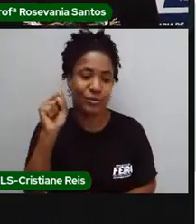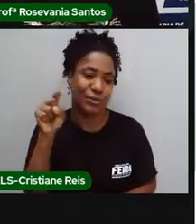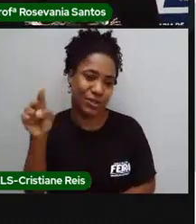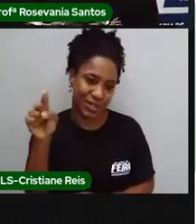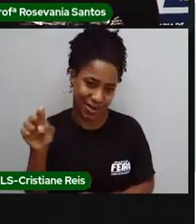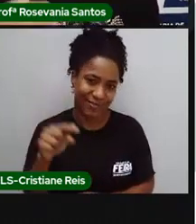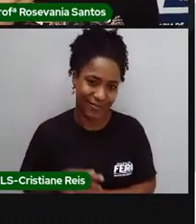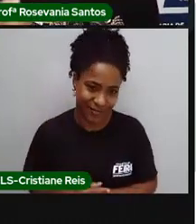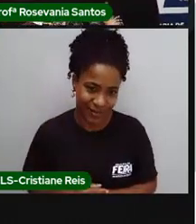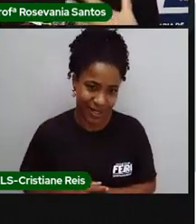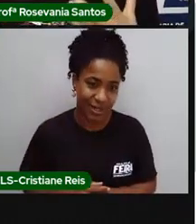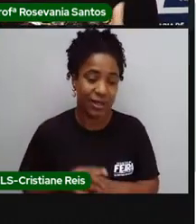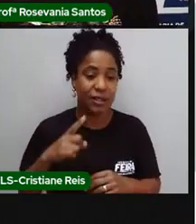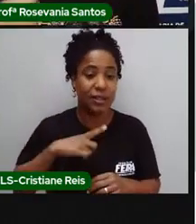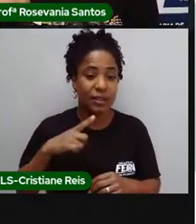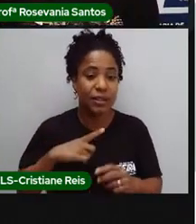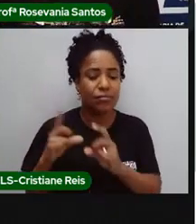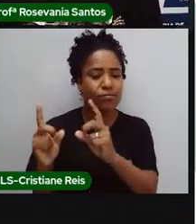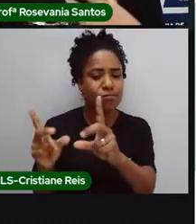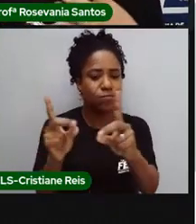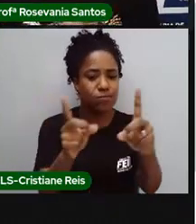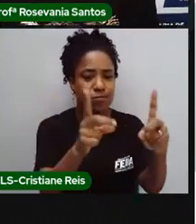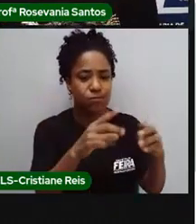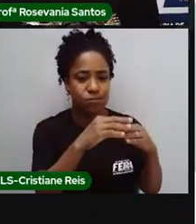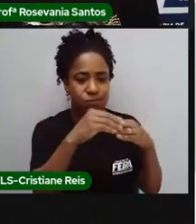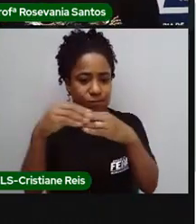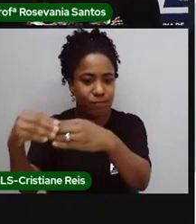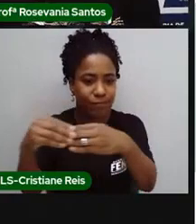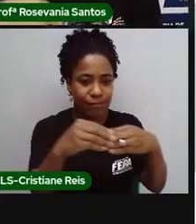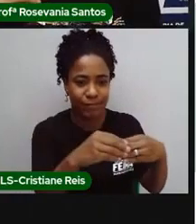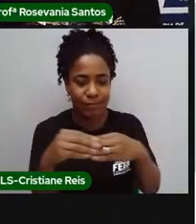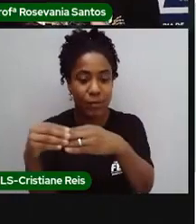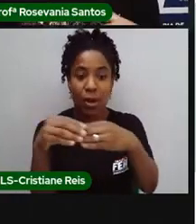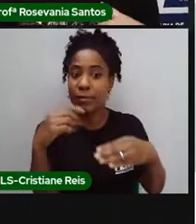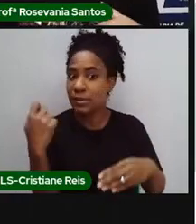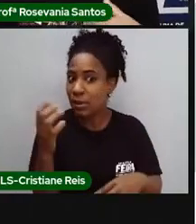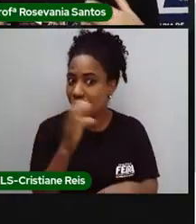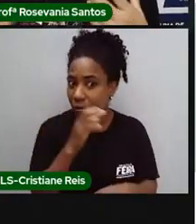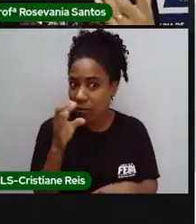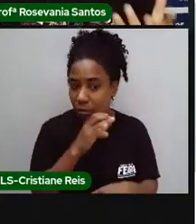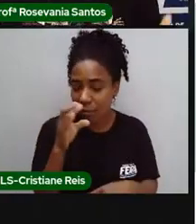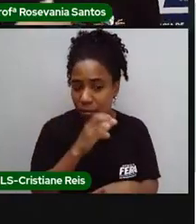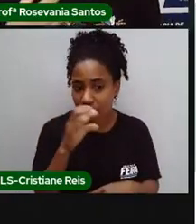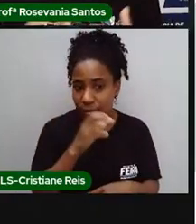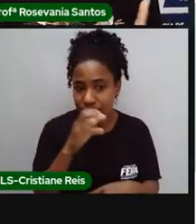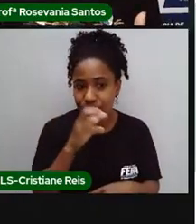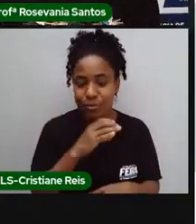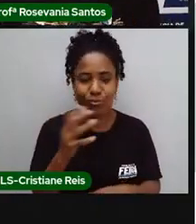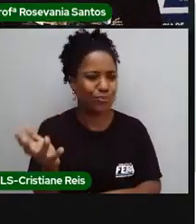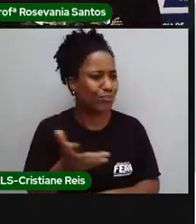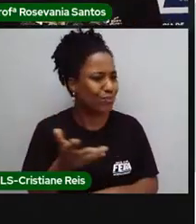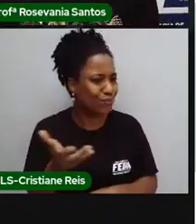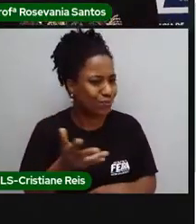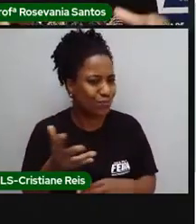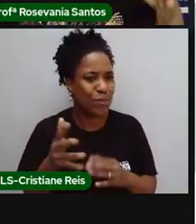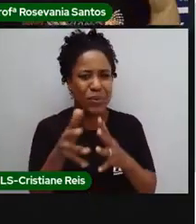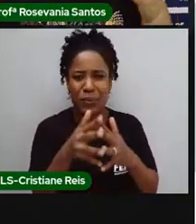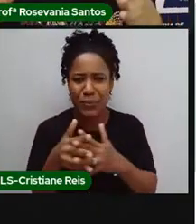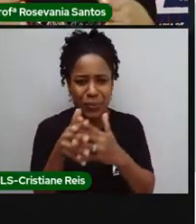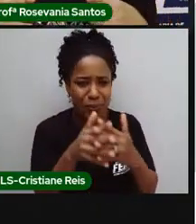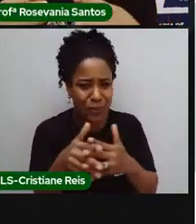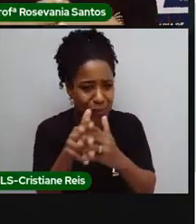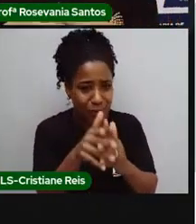das mercadorias, exigindo sistemas de transporte, que eram as leis mais velozes, exigindo a capacitação das pessoas,